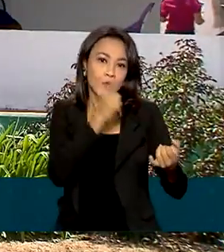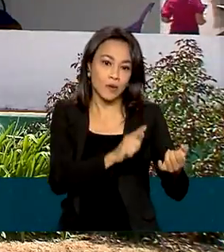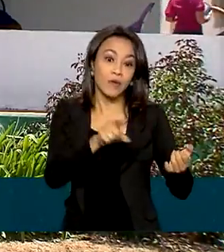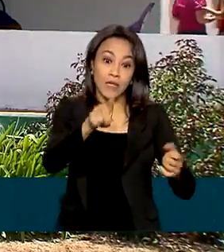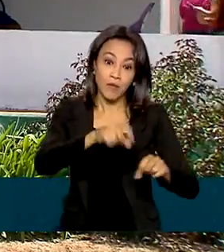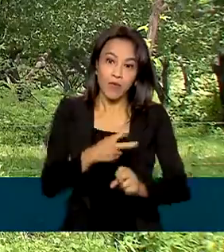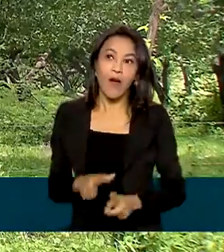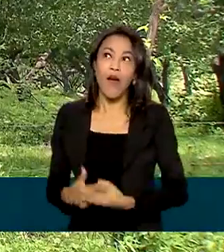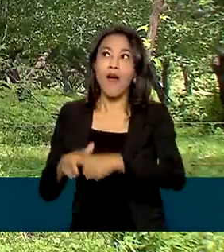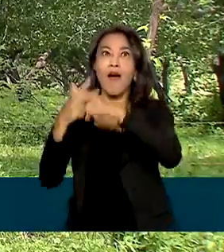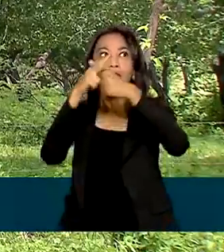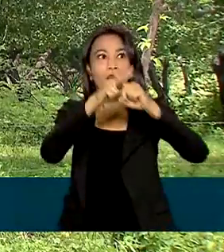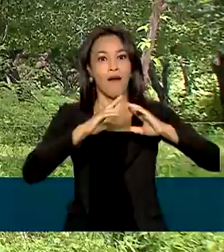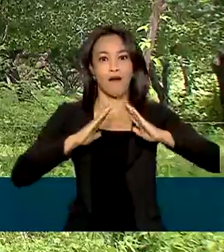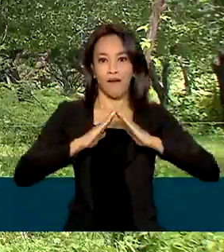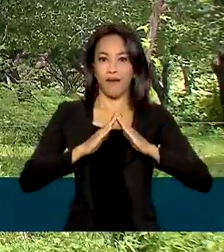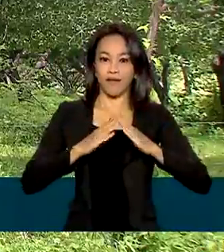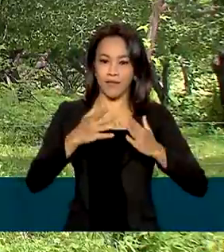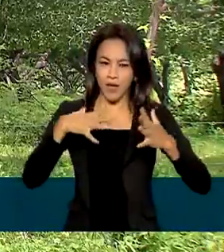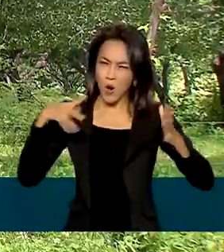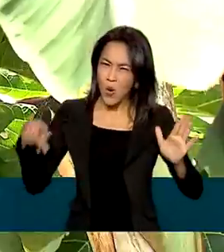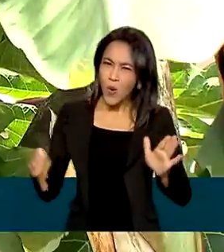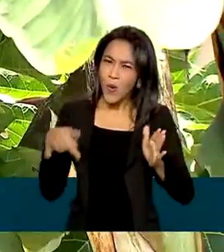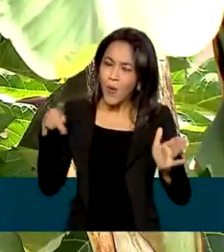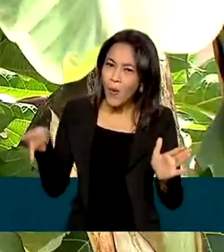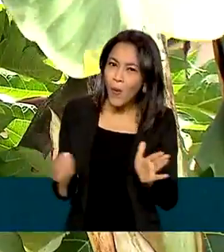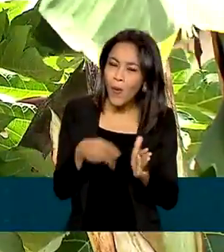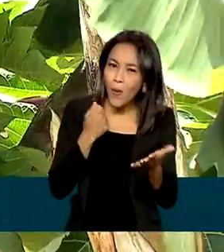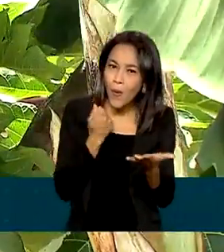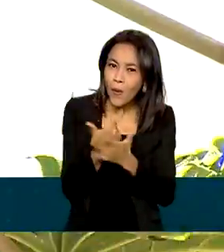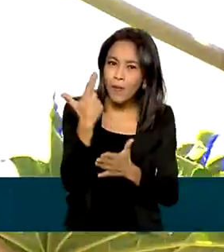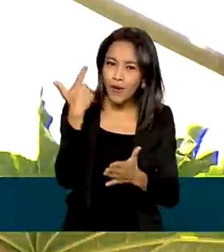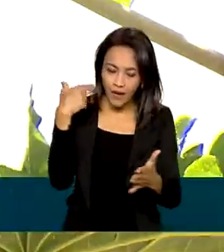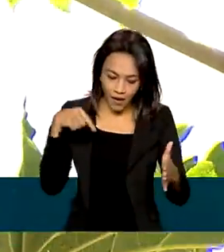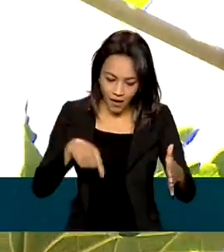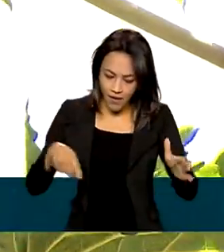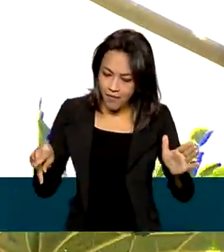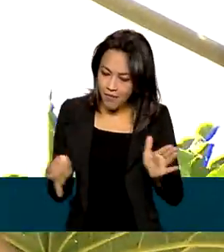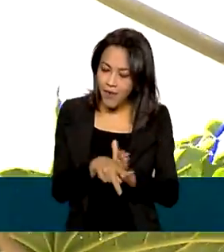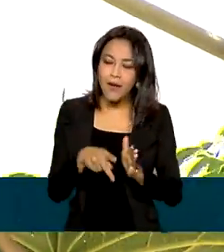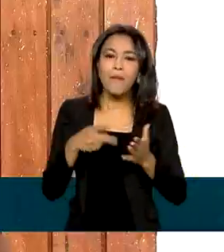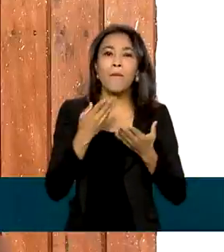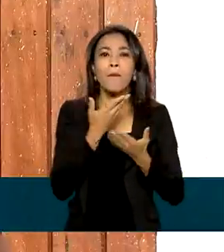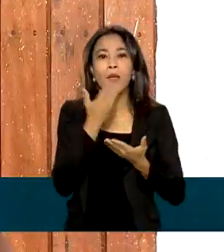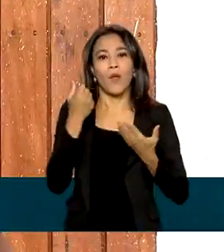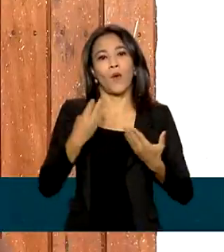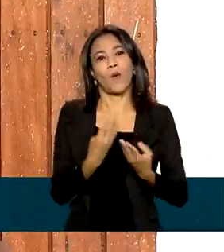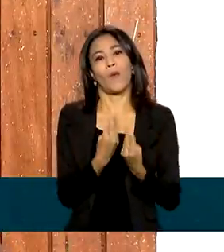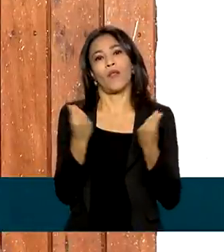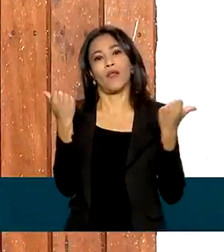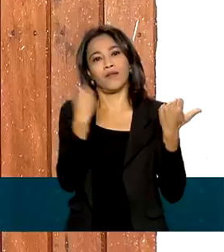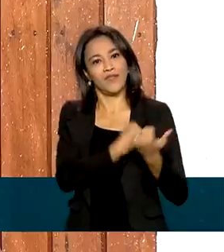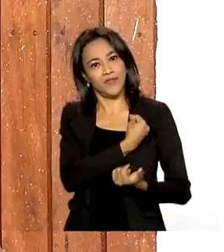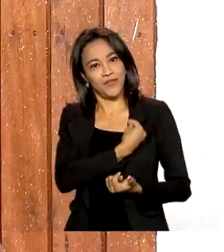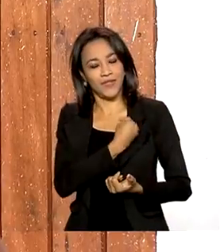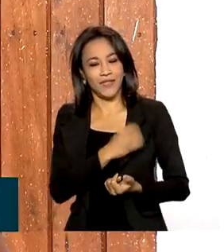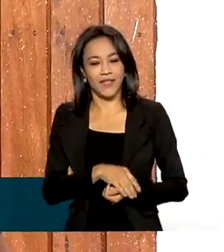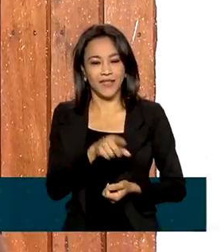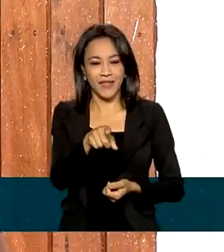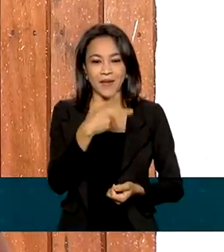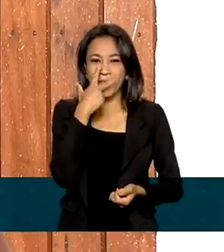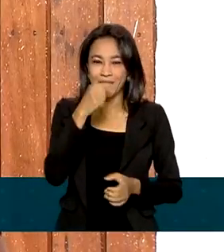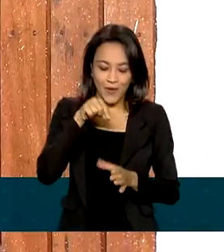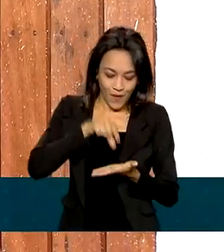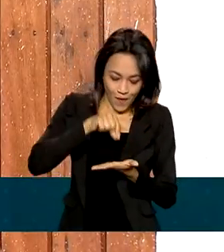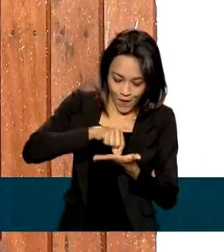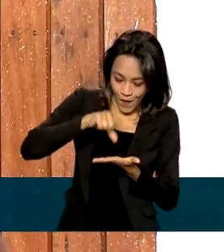a residência. Para Danilo, comprar as terras significou melhoria da qualidade de vida. Isso foi a mesma coisa de gente ganhar na